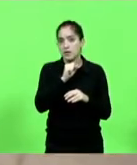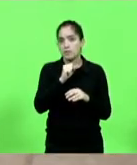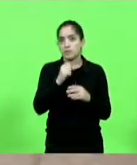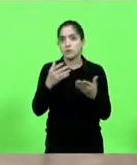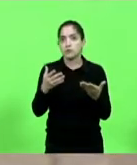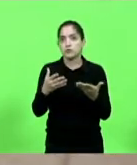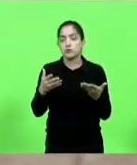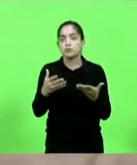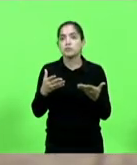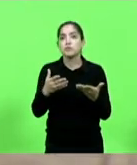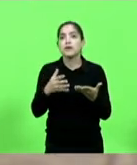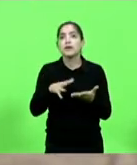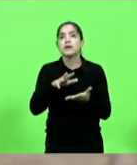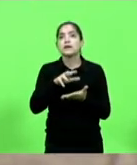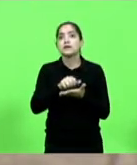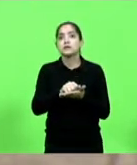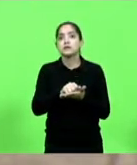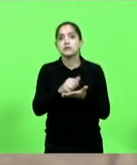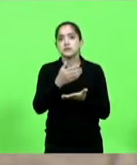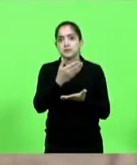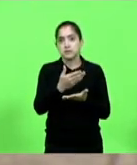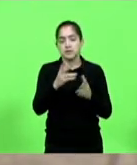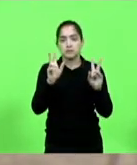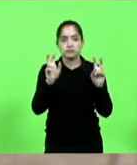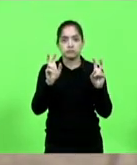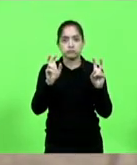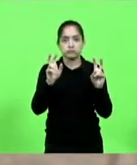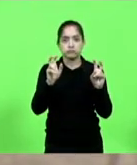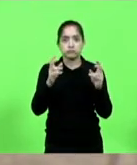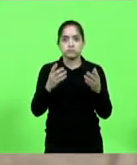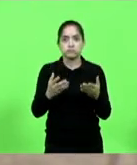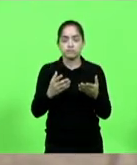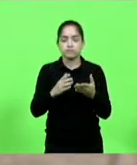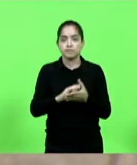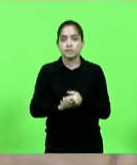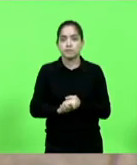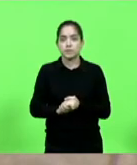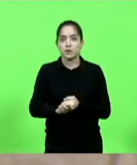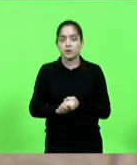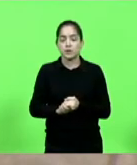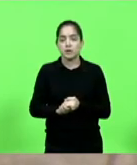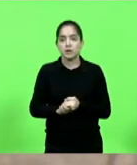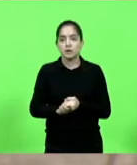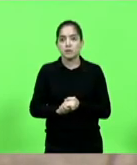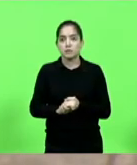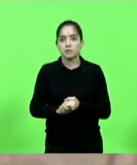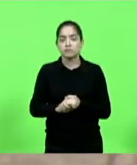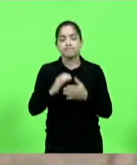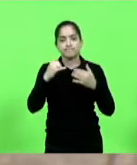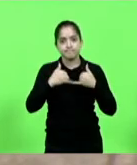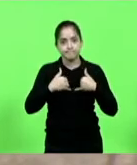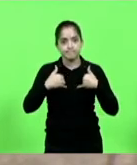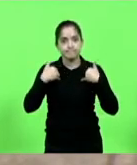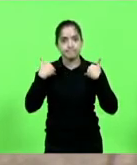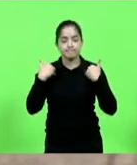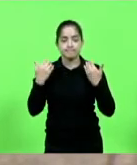eu não podia deixar de registrar uma matéria que nos orgulha muito,